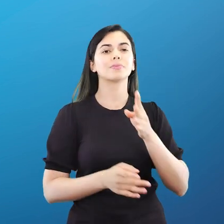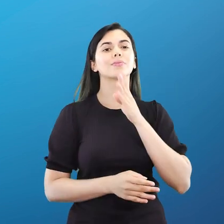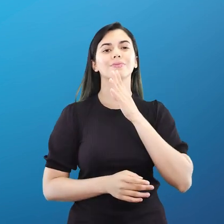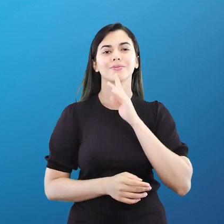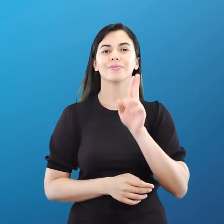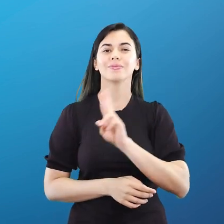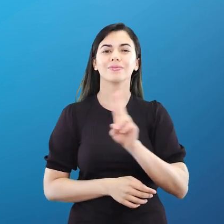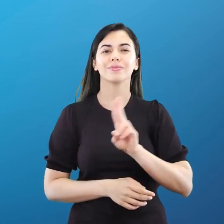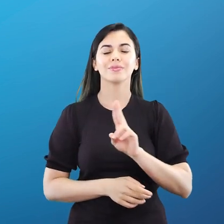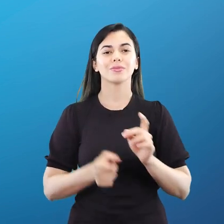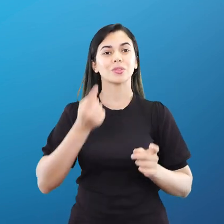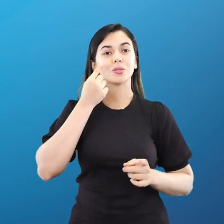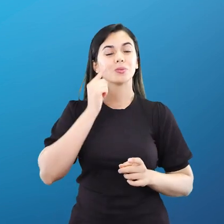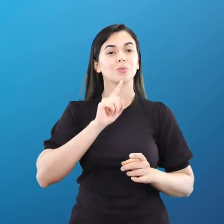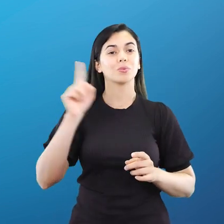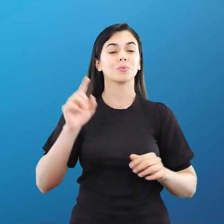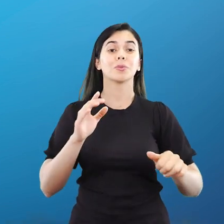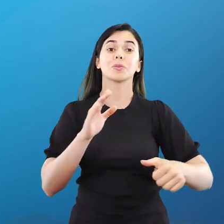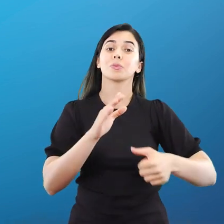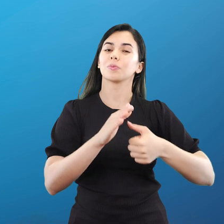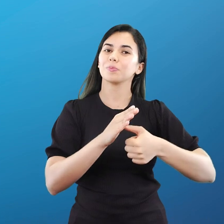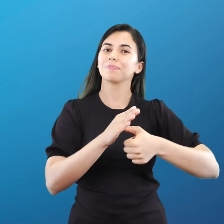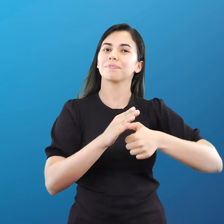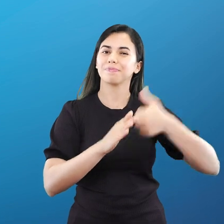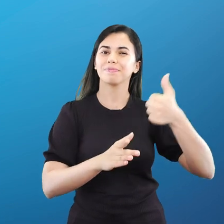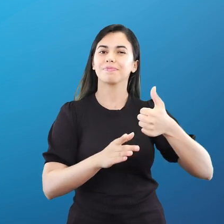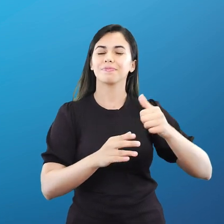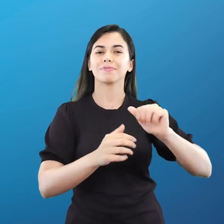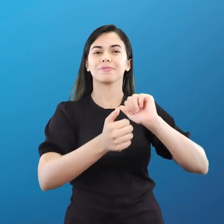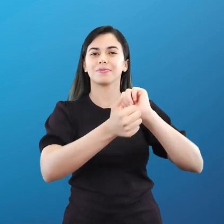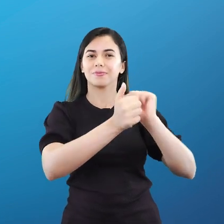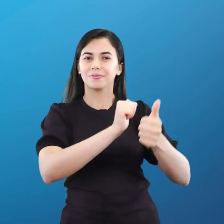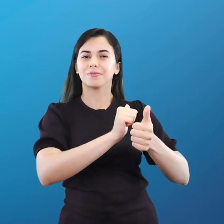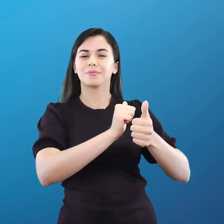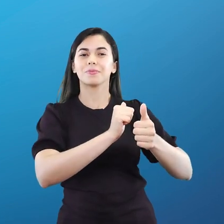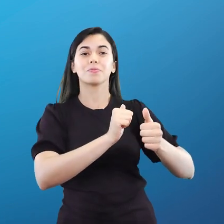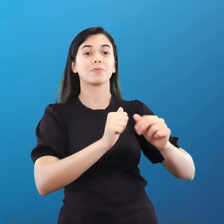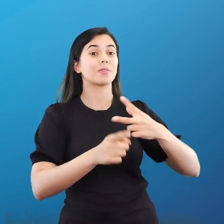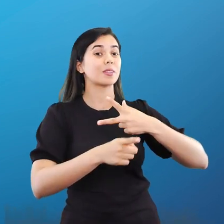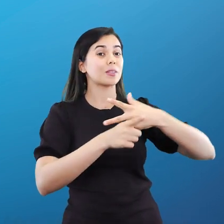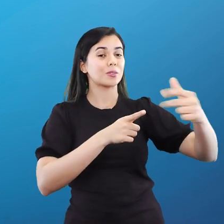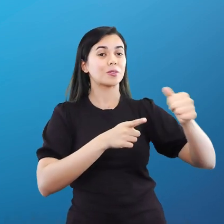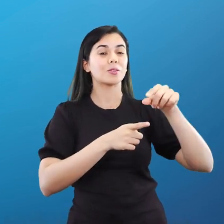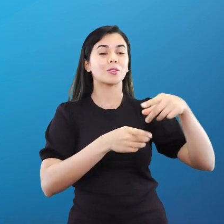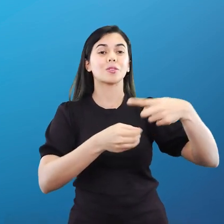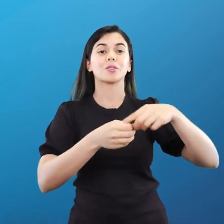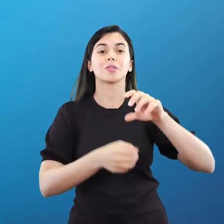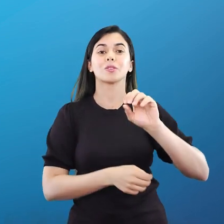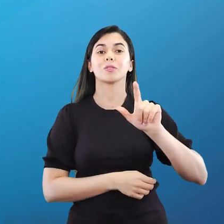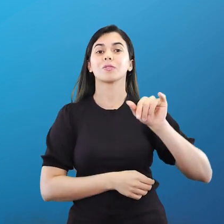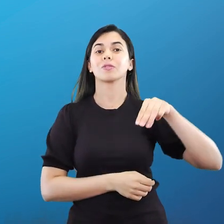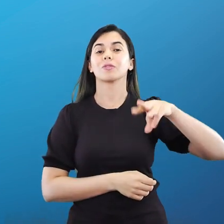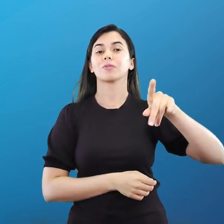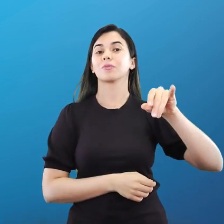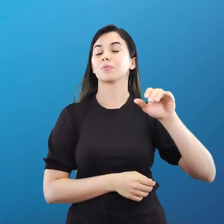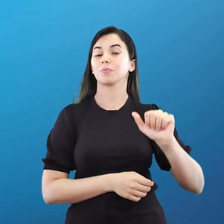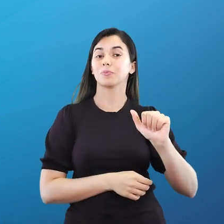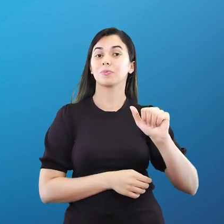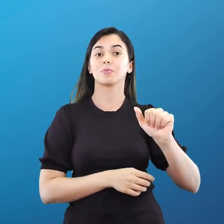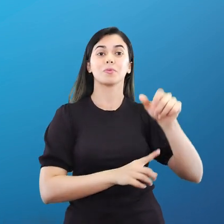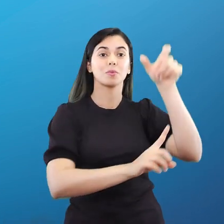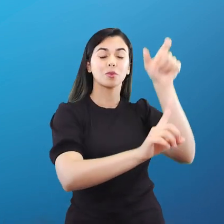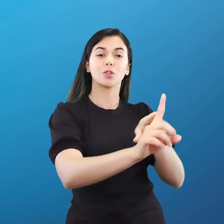aqui o nome dele, olha só. O primeiro atleta a vencer uma prova em Olímpia teria sido Corrobeu.